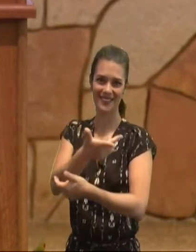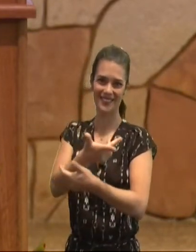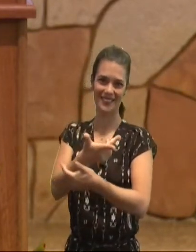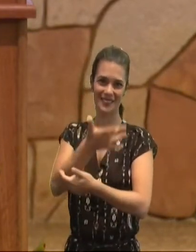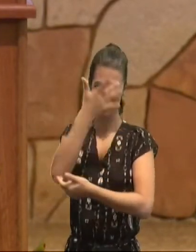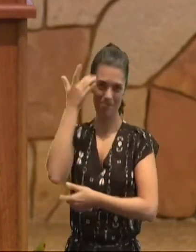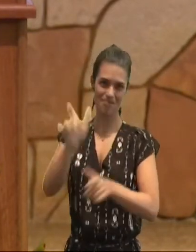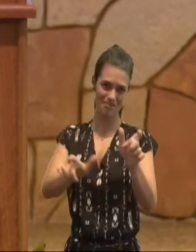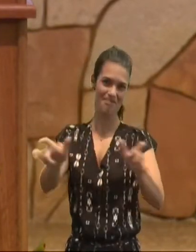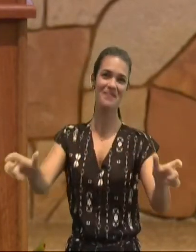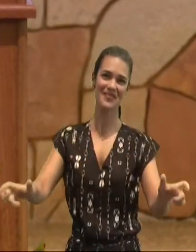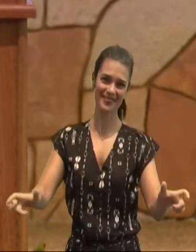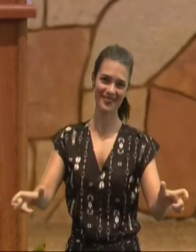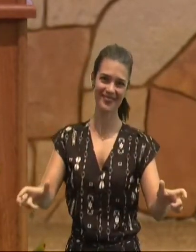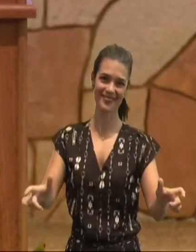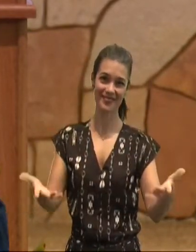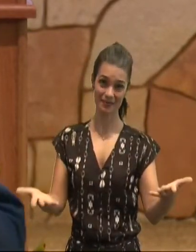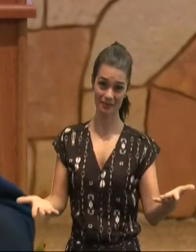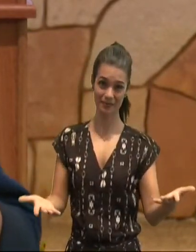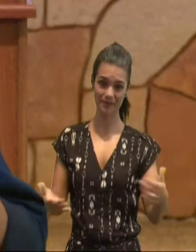Paulo, estava, tentando,